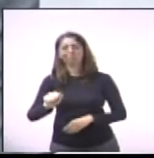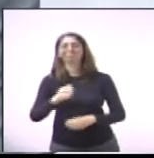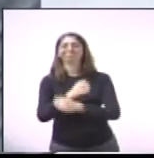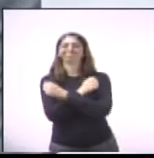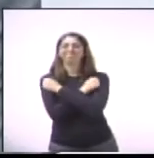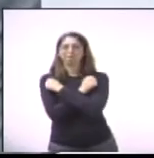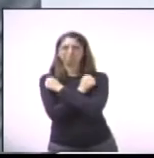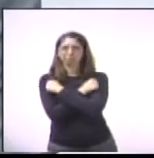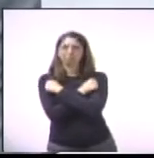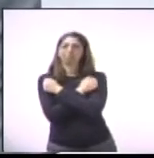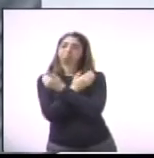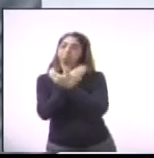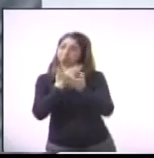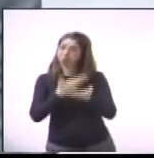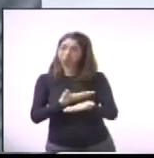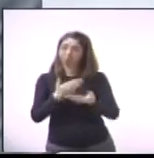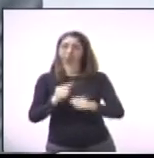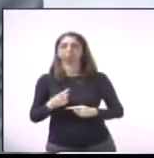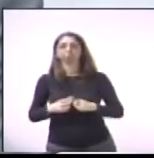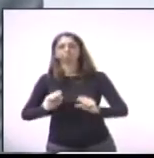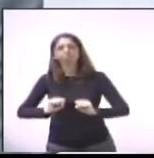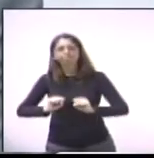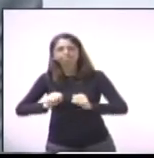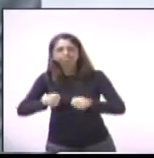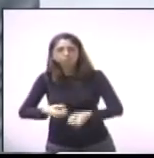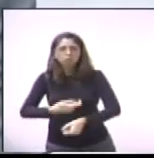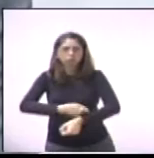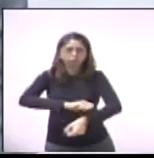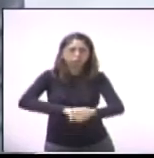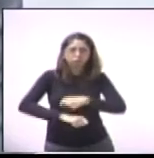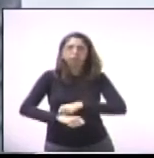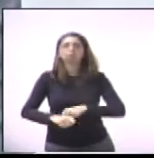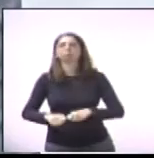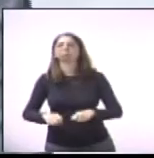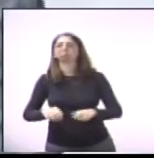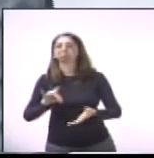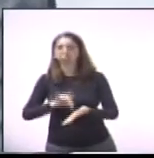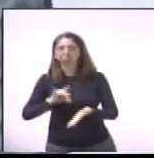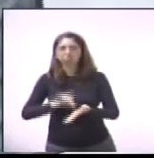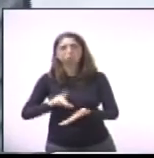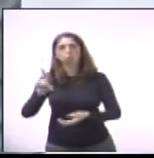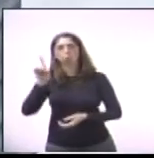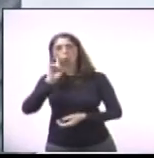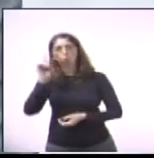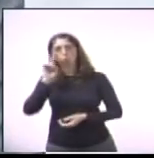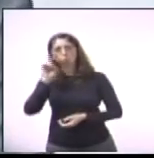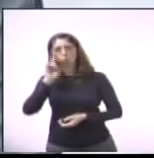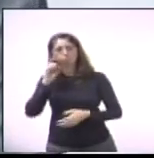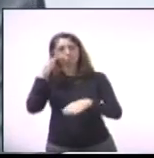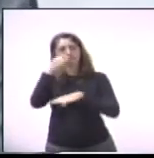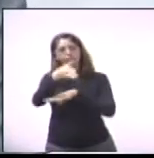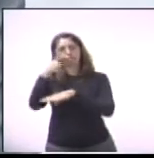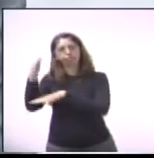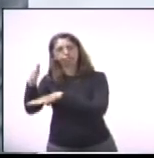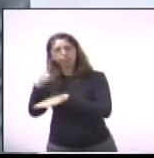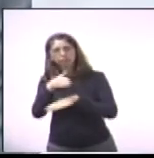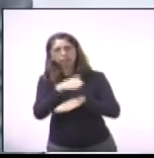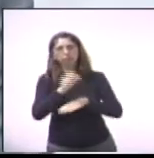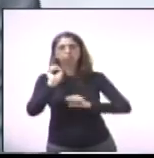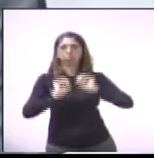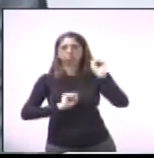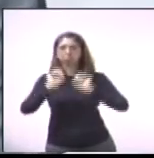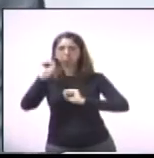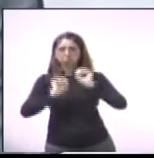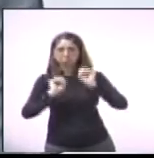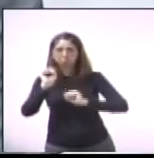abraço, de que eles estão absolutamente empenhados para fazer visita nas empresas, nas indústrias da cidade,